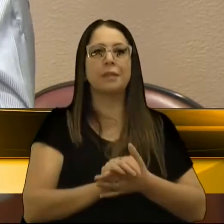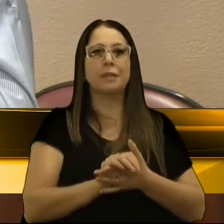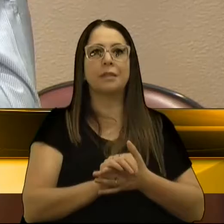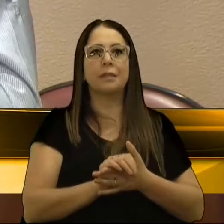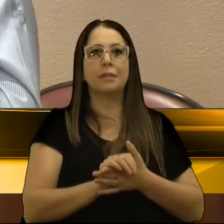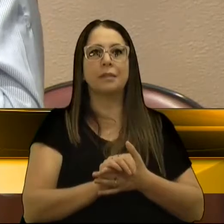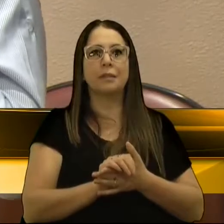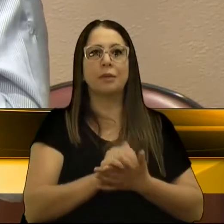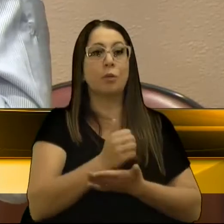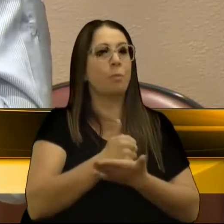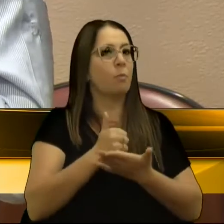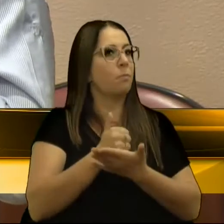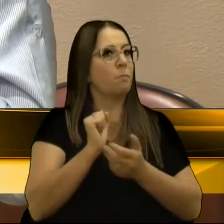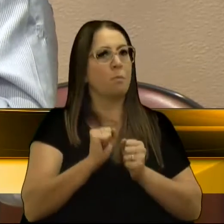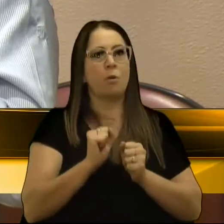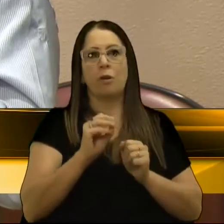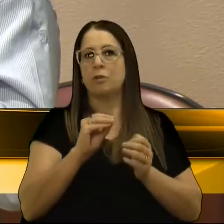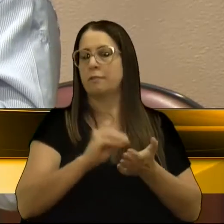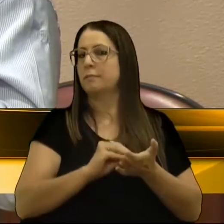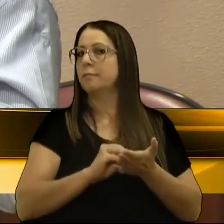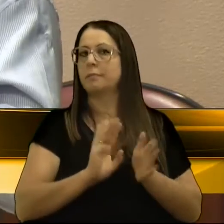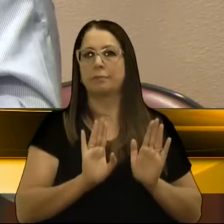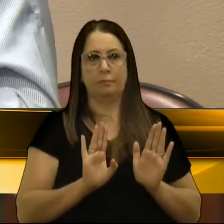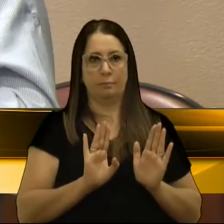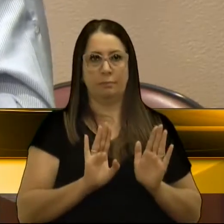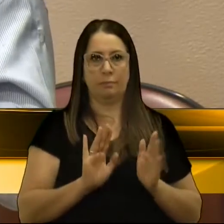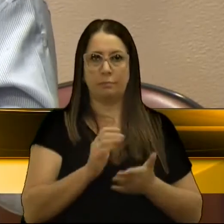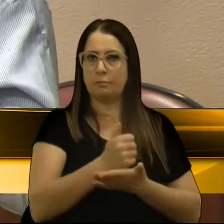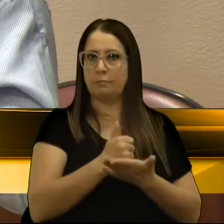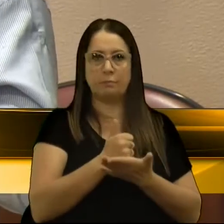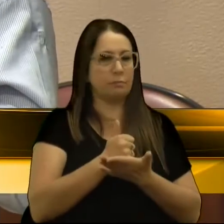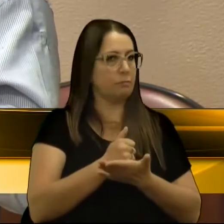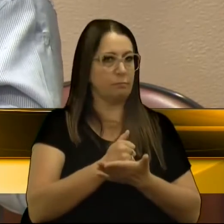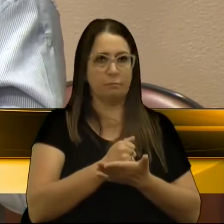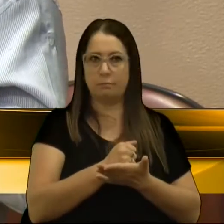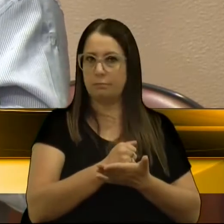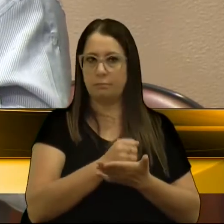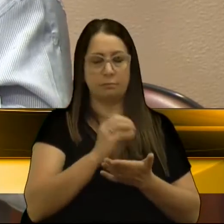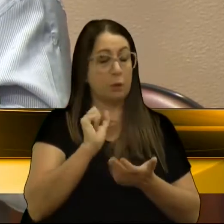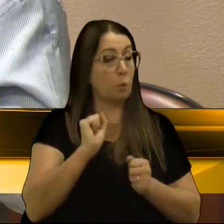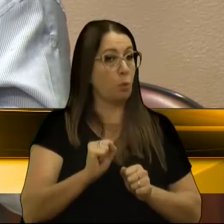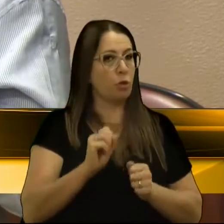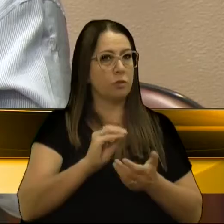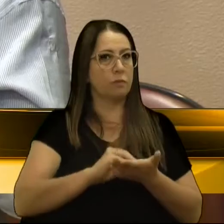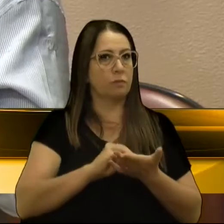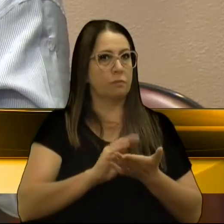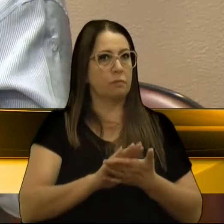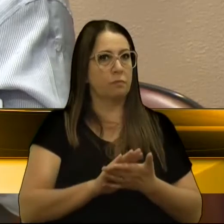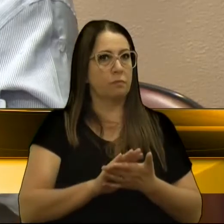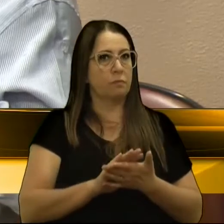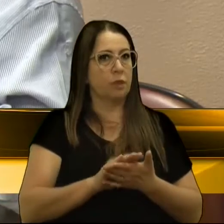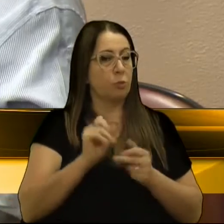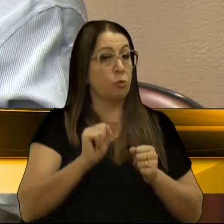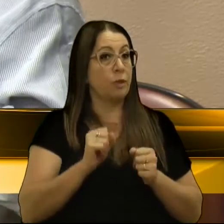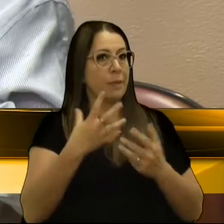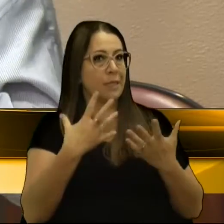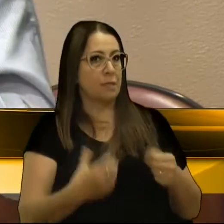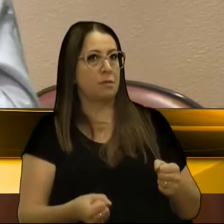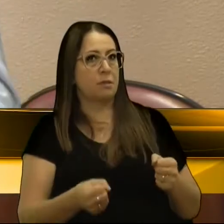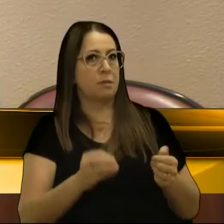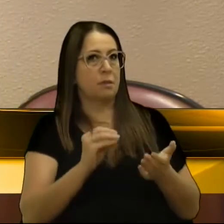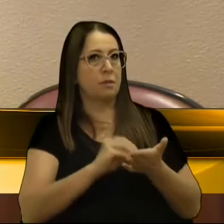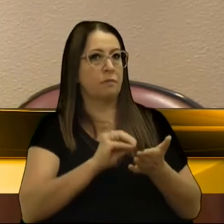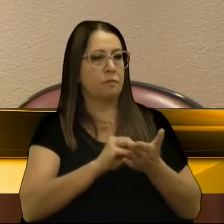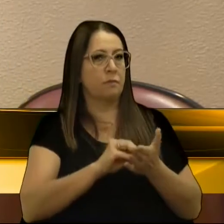básico não pode faltar. O básico não pode faltar. Não podemos admitir que falte